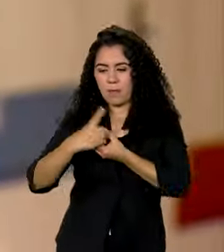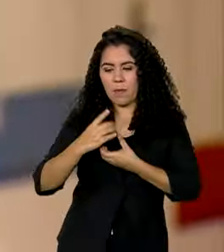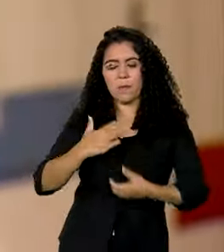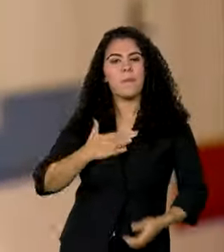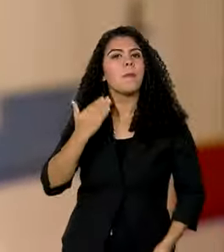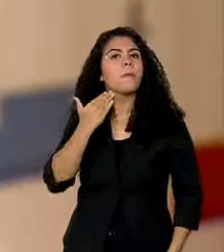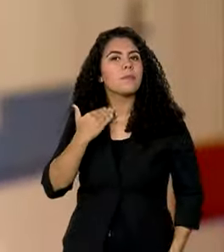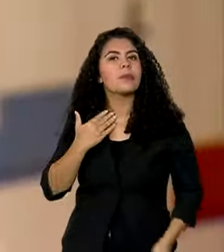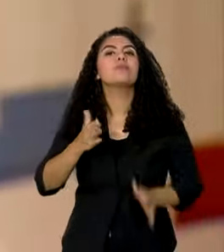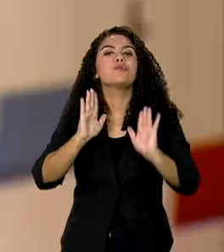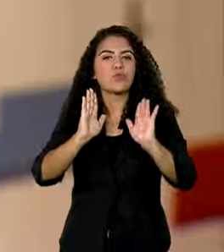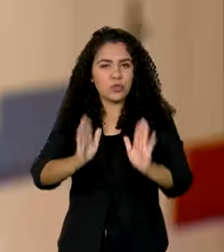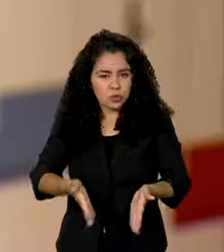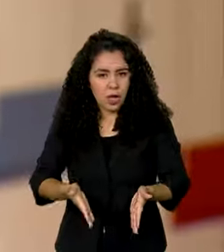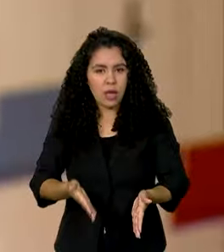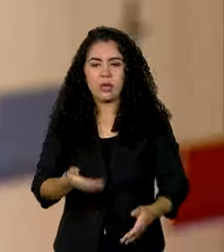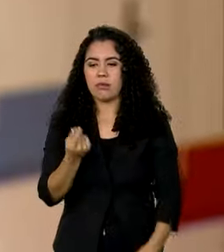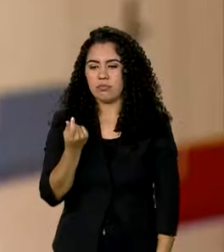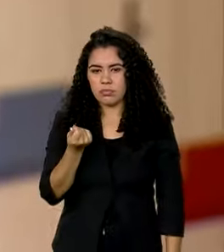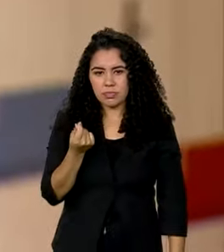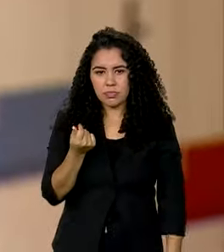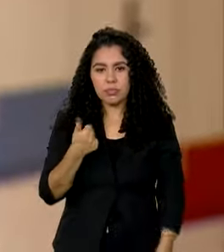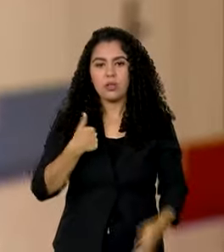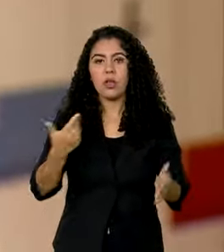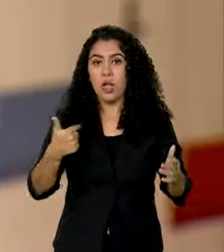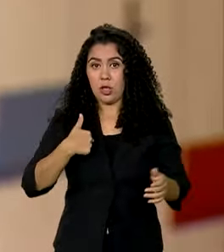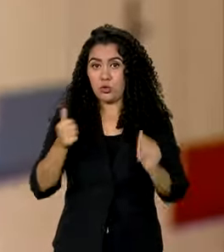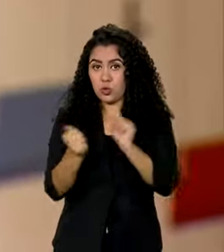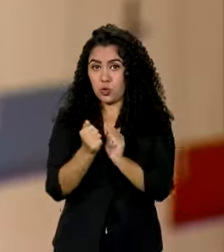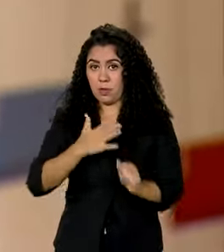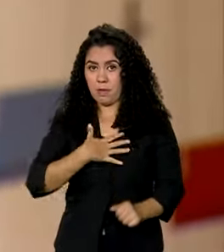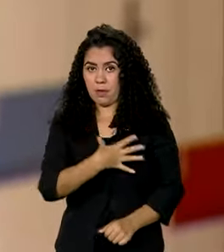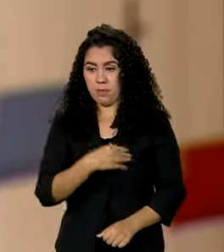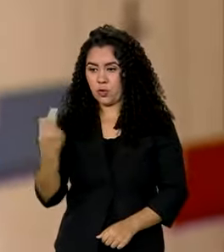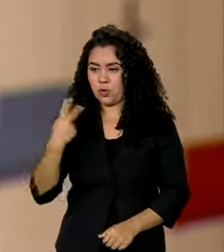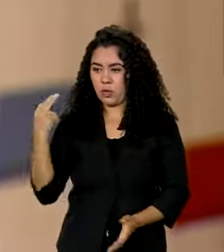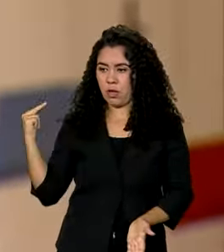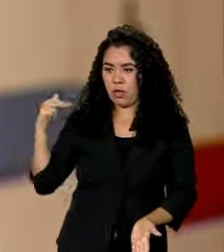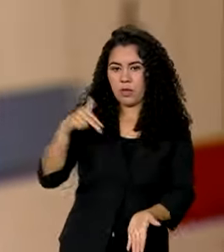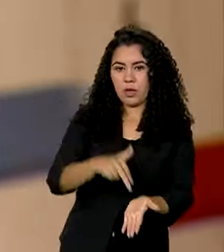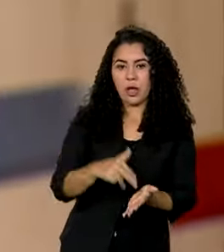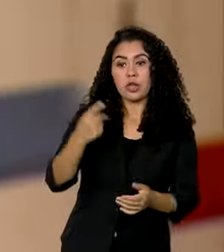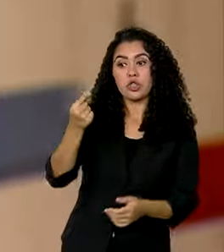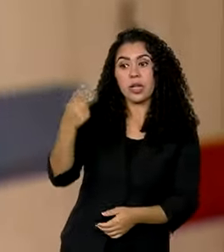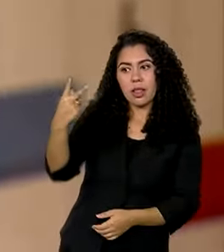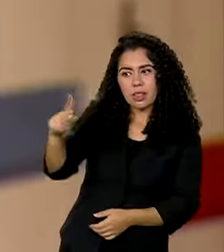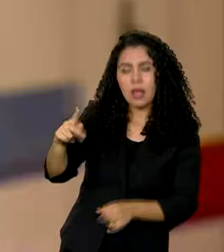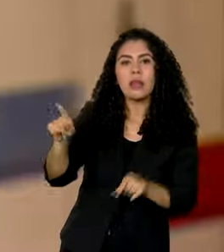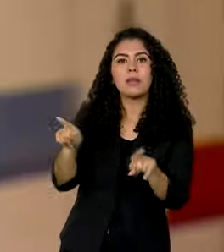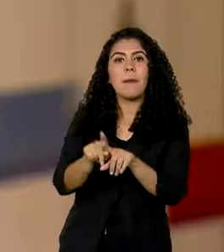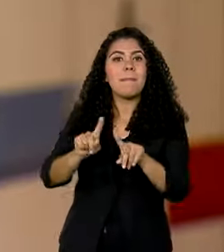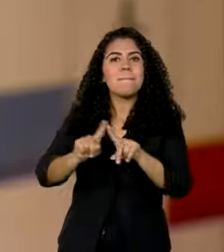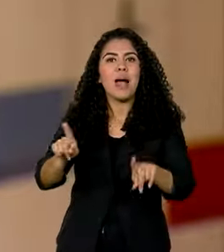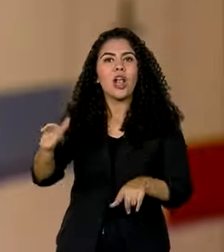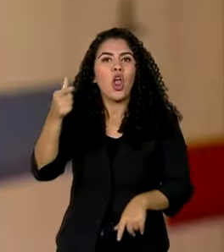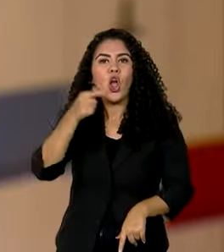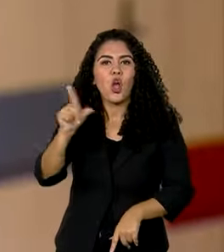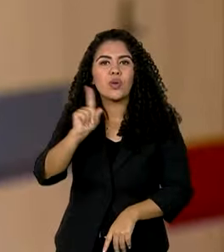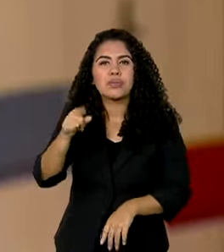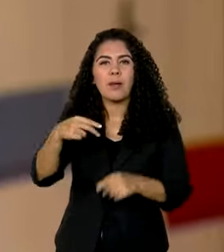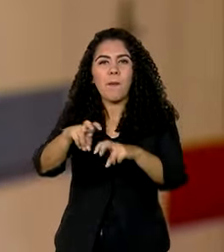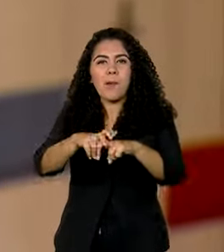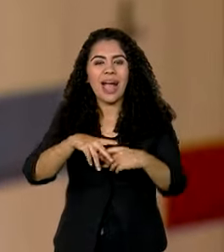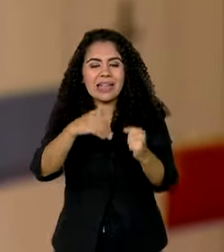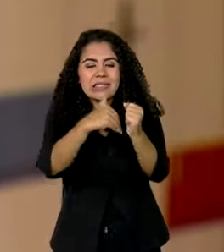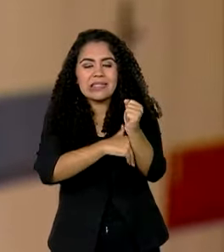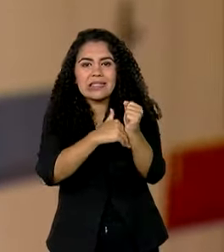auxílio, né? Hoje eu vim aqui com o meu filho porque o dele também entrou. Só que ele ainda não está conseguindo as senhas para entrar na